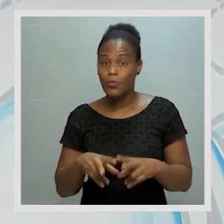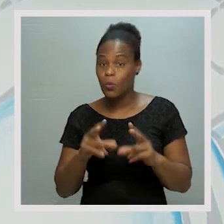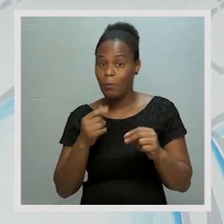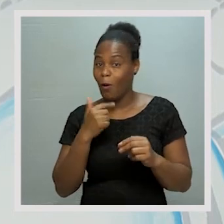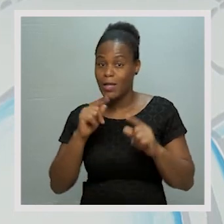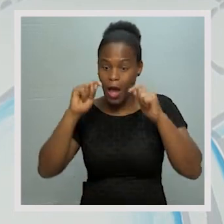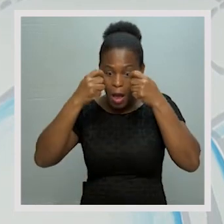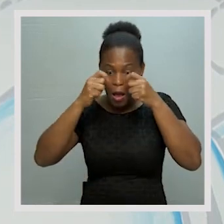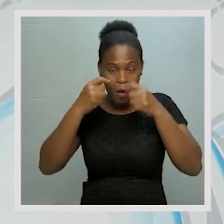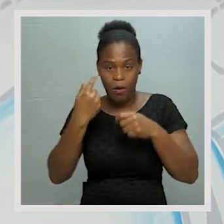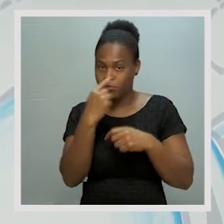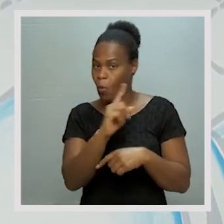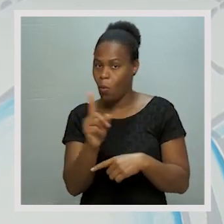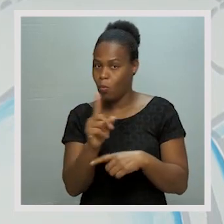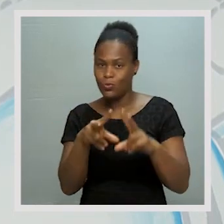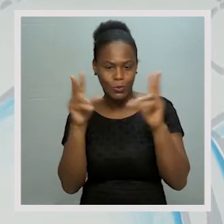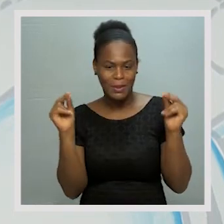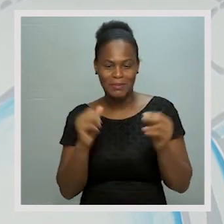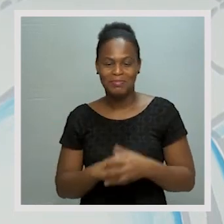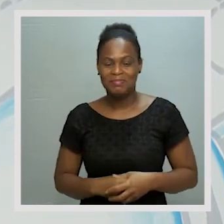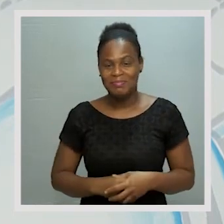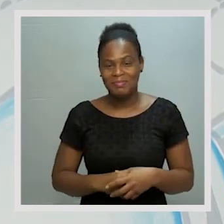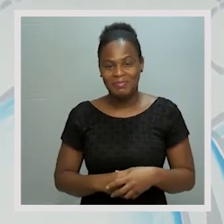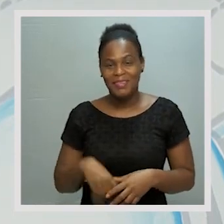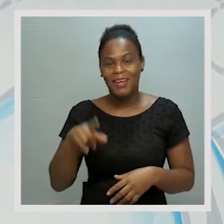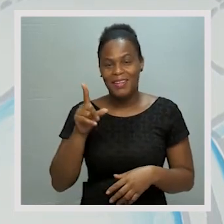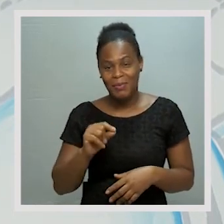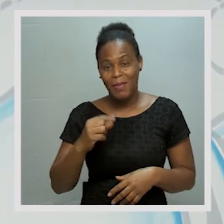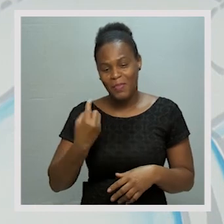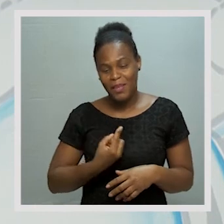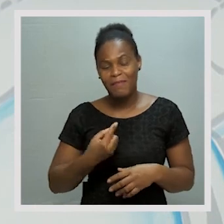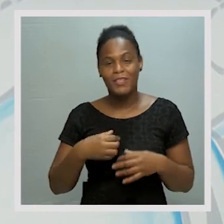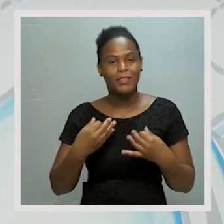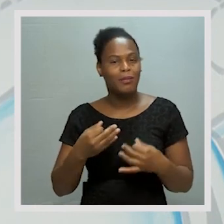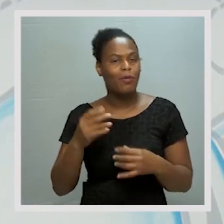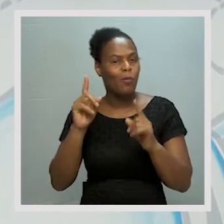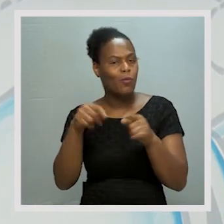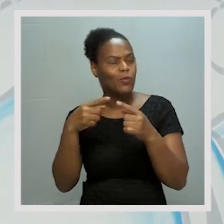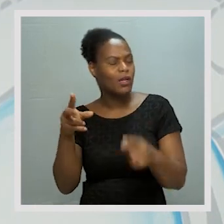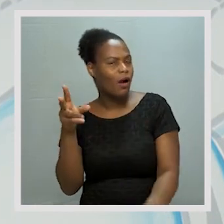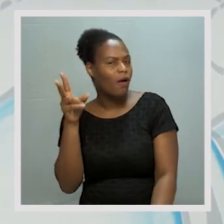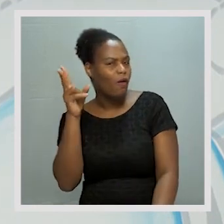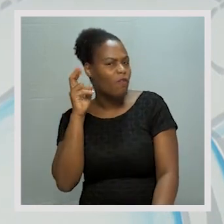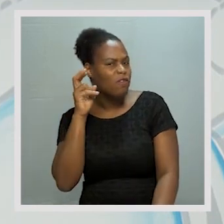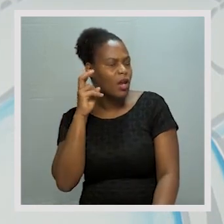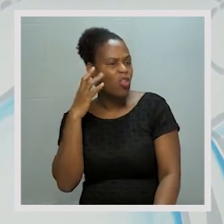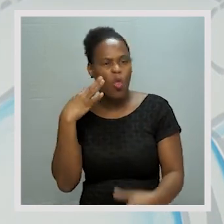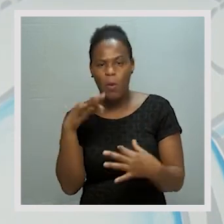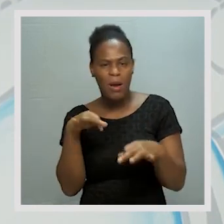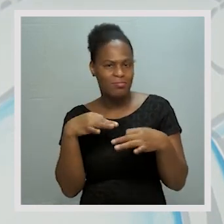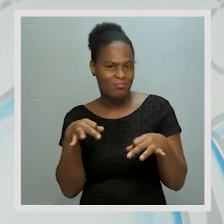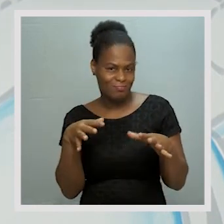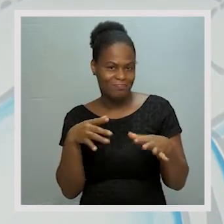E nunca devemos esfregar os olhos. E também devemos ouvir a música num tom